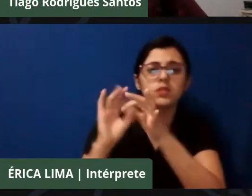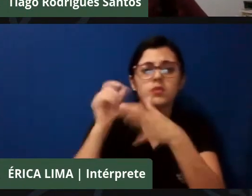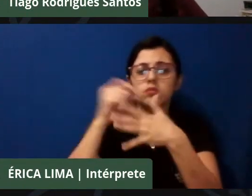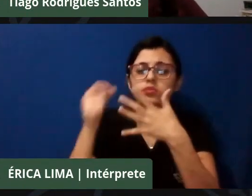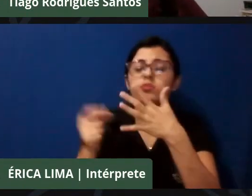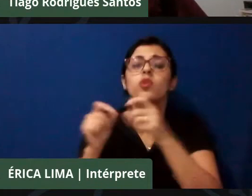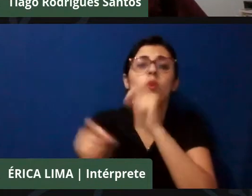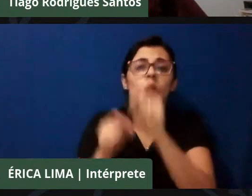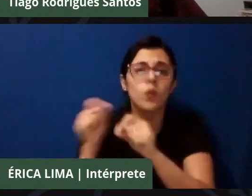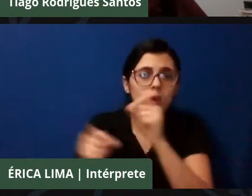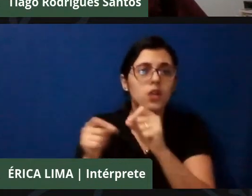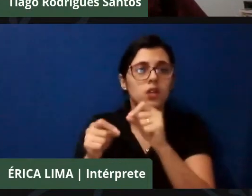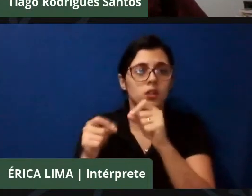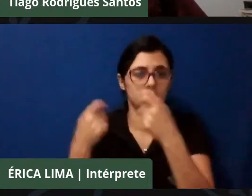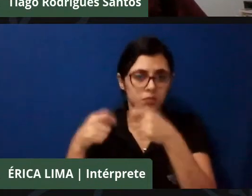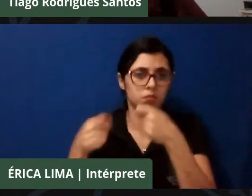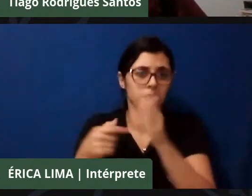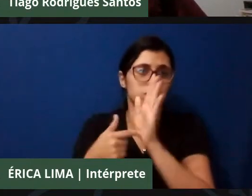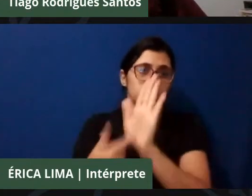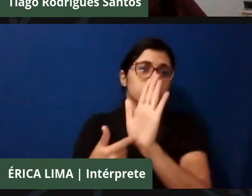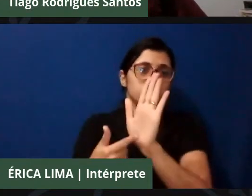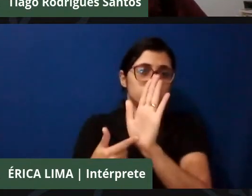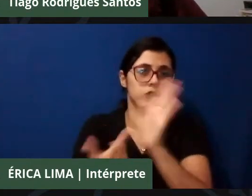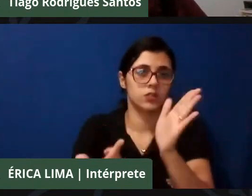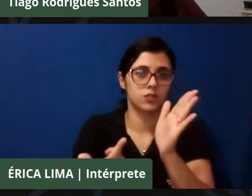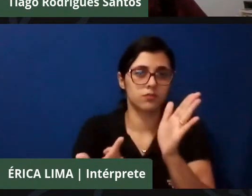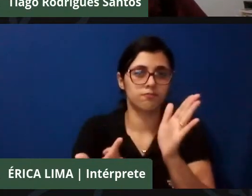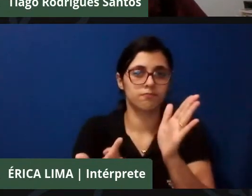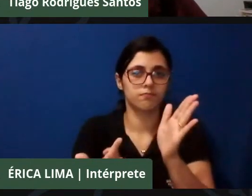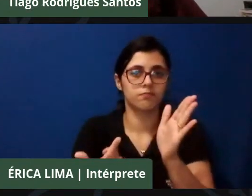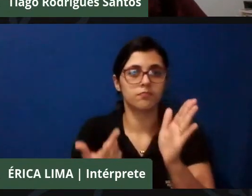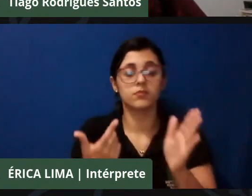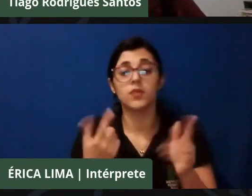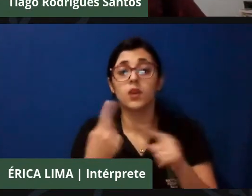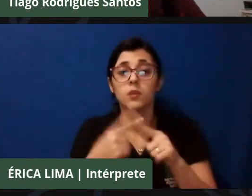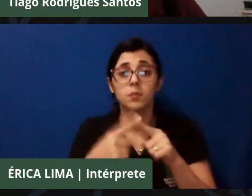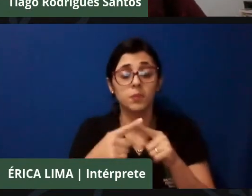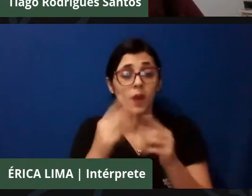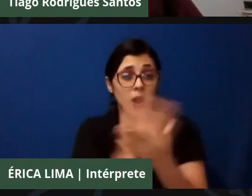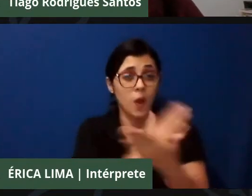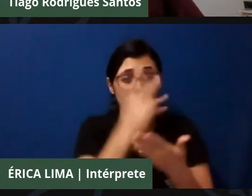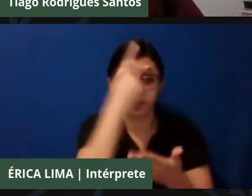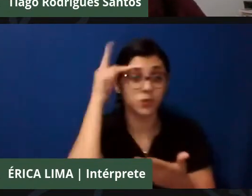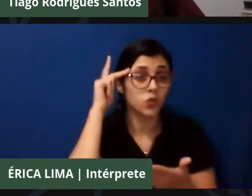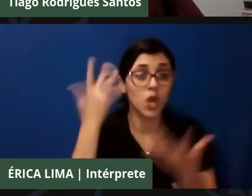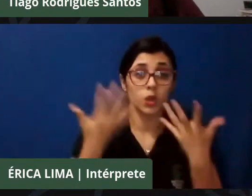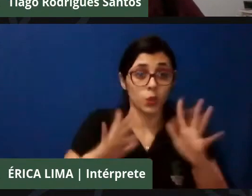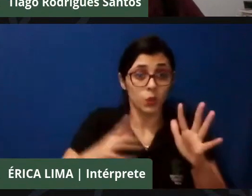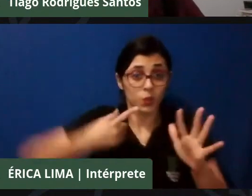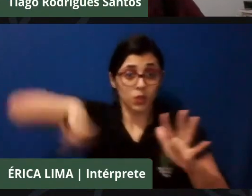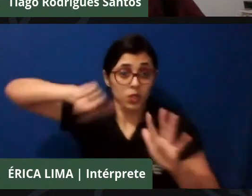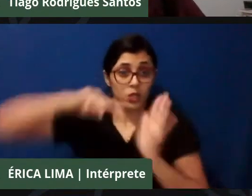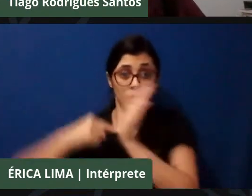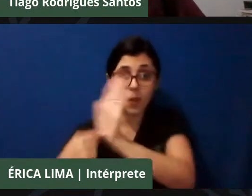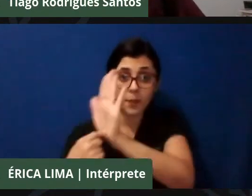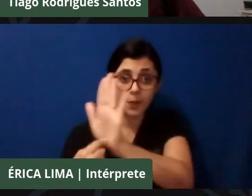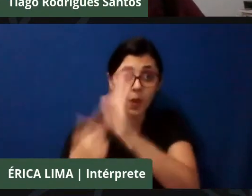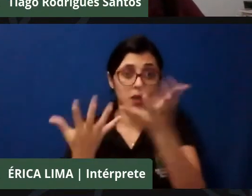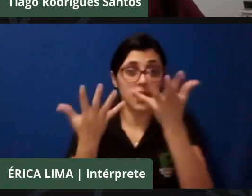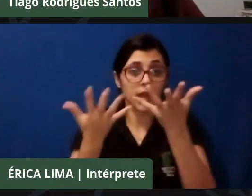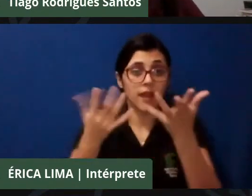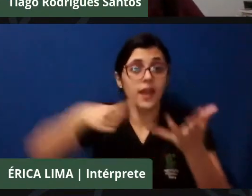são as parcerias, e dizer da invisibilidade mesmo, de como que querem que a gente não denuncie, que a gente se cale